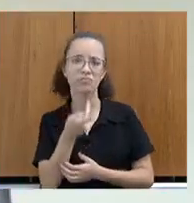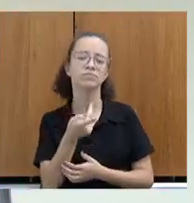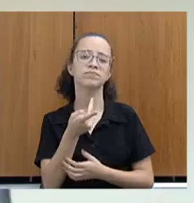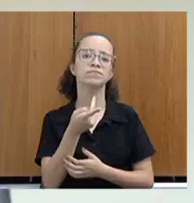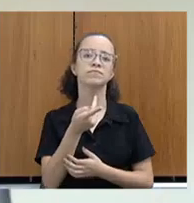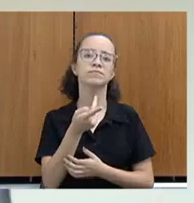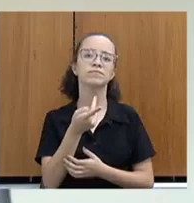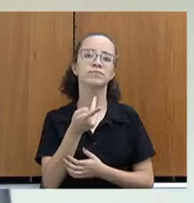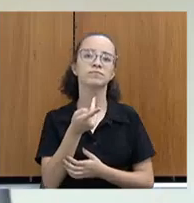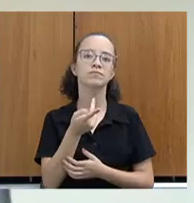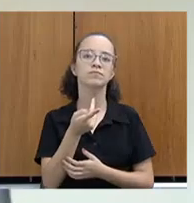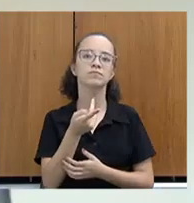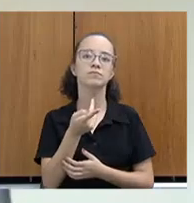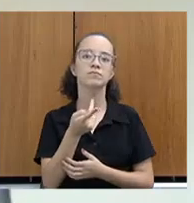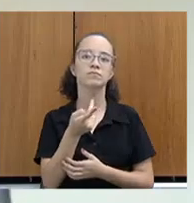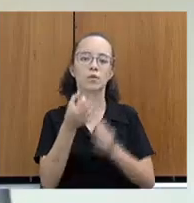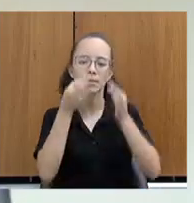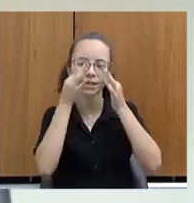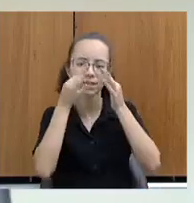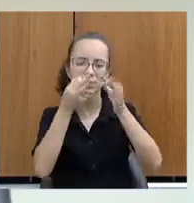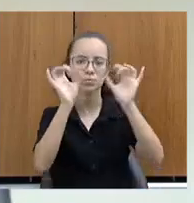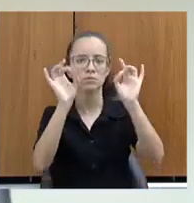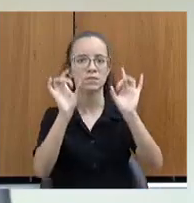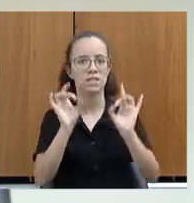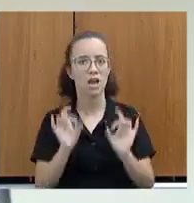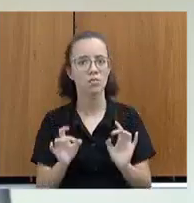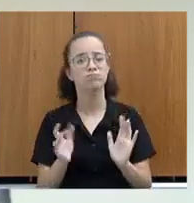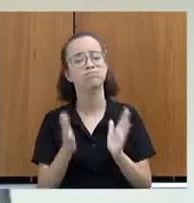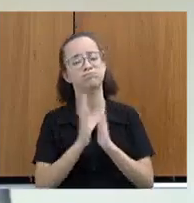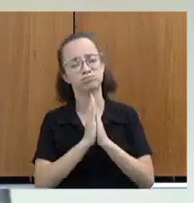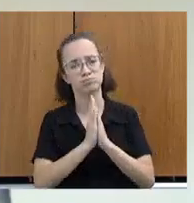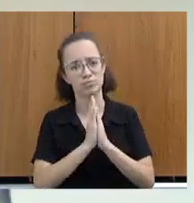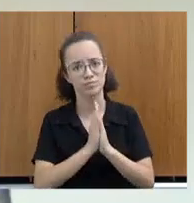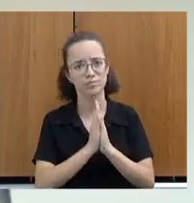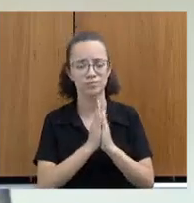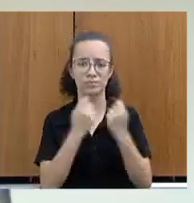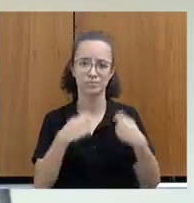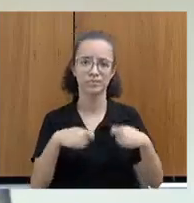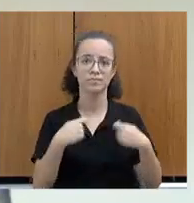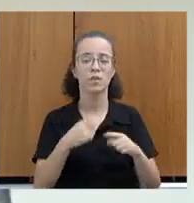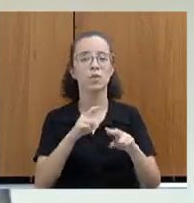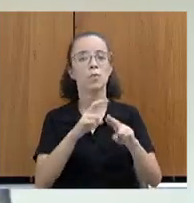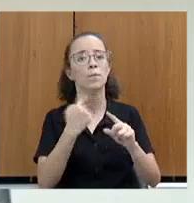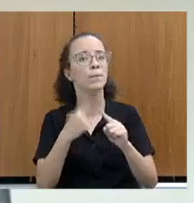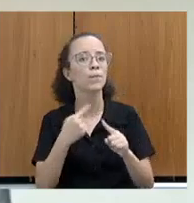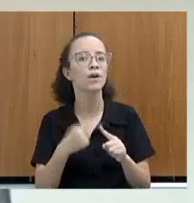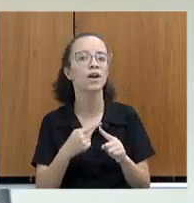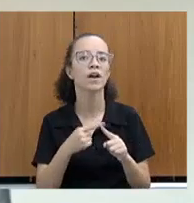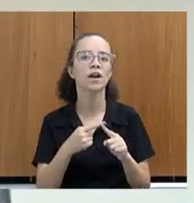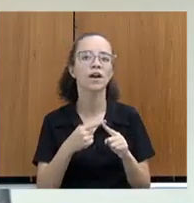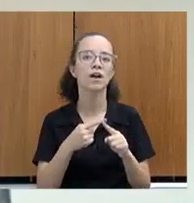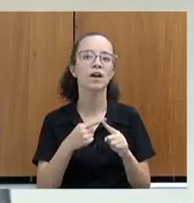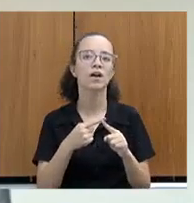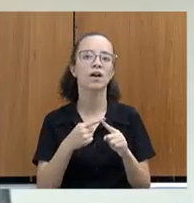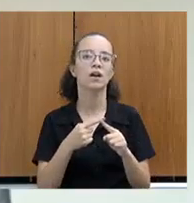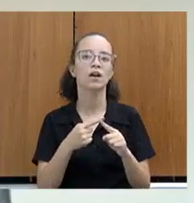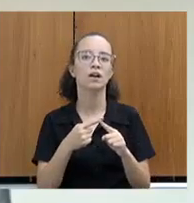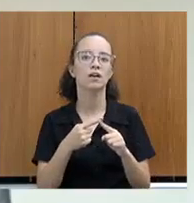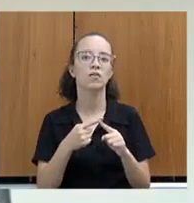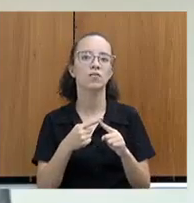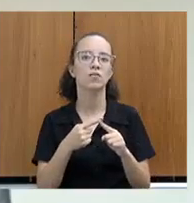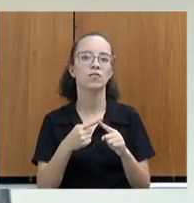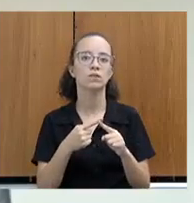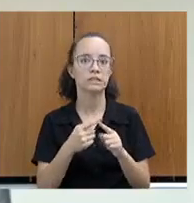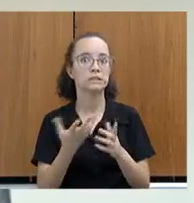a gente tem uma atenção especial para esse caso, né? Porque a situação está realmente muito